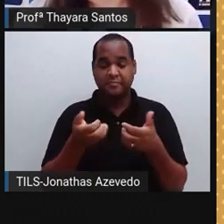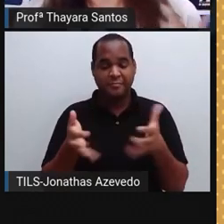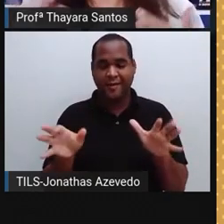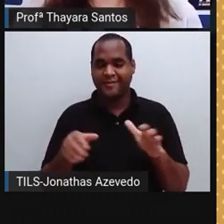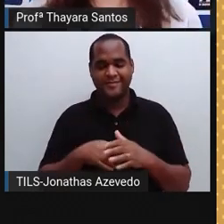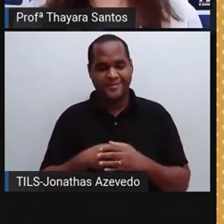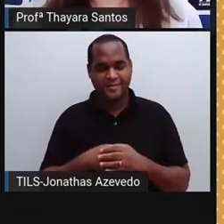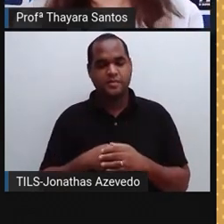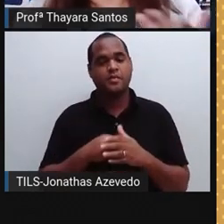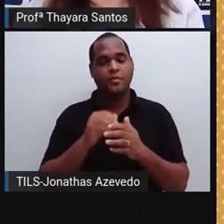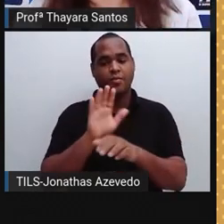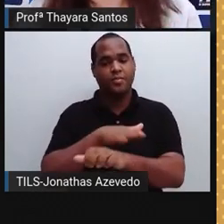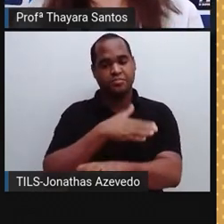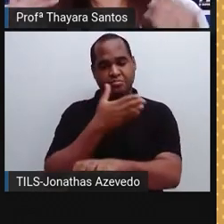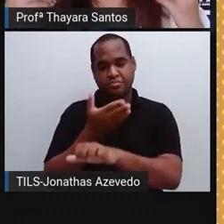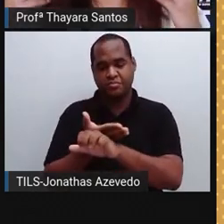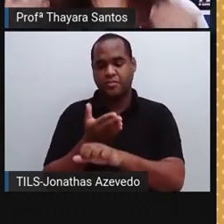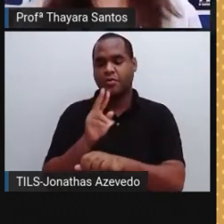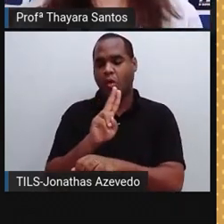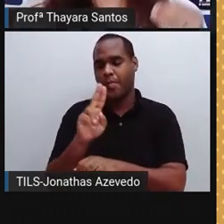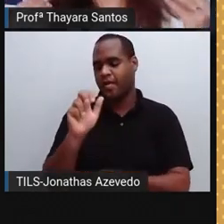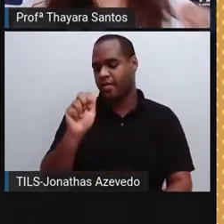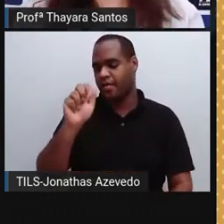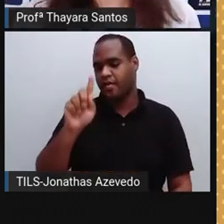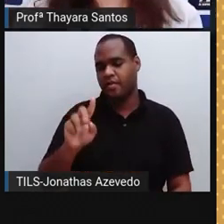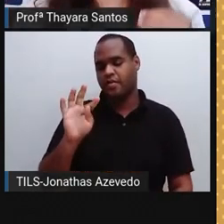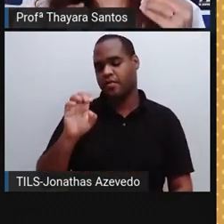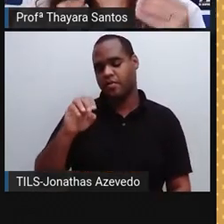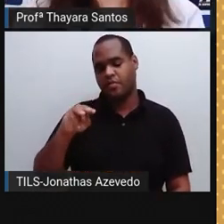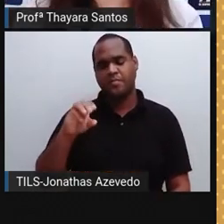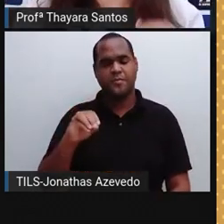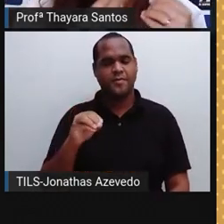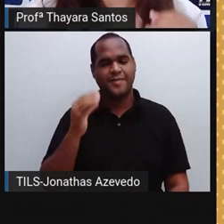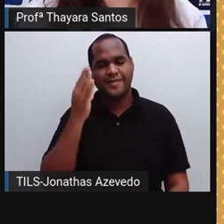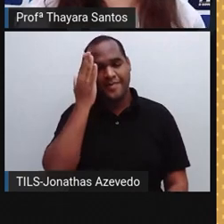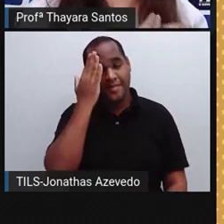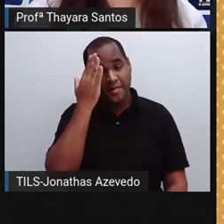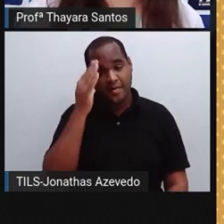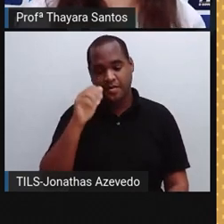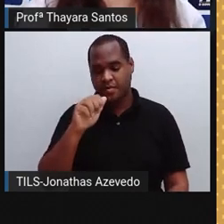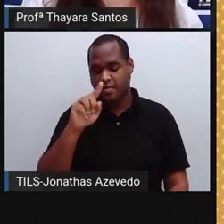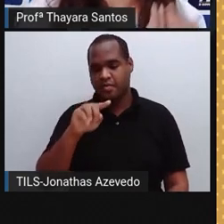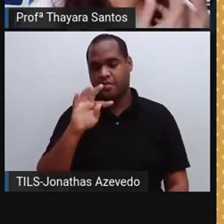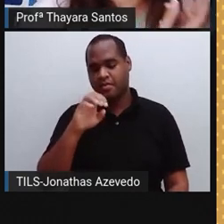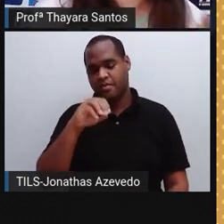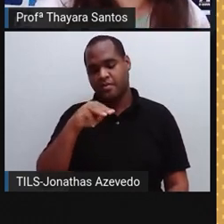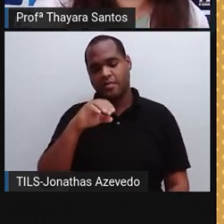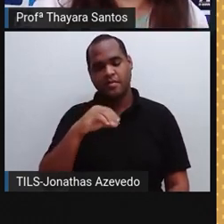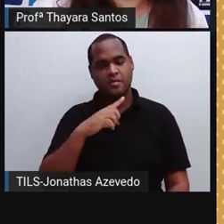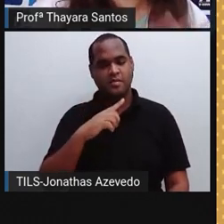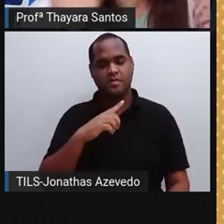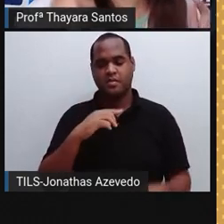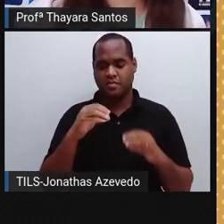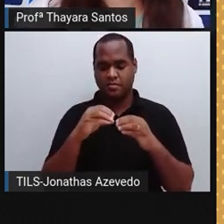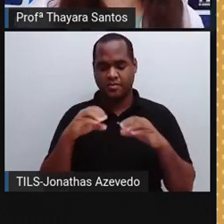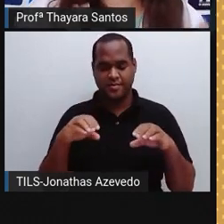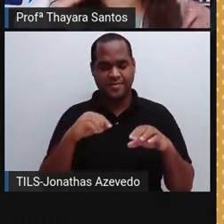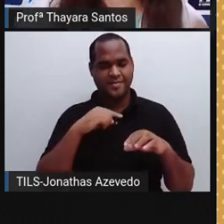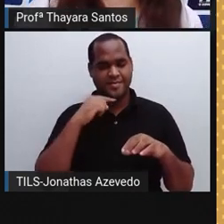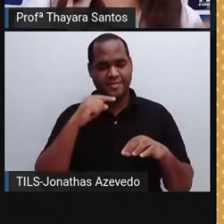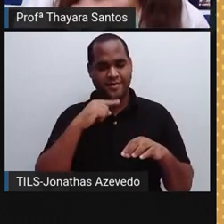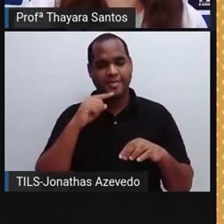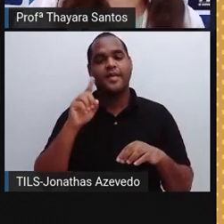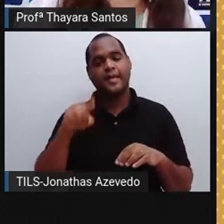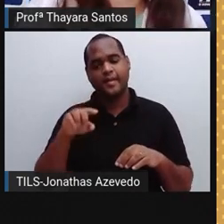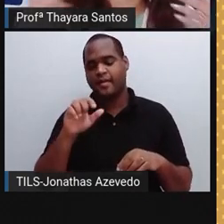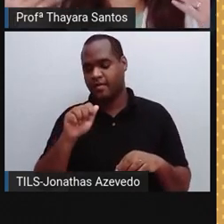hoje, a gente chama de átomo. Mesmo sabendo que átomo quer dizer partícula indivisível, e sabendo que